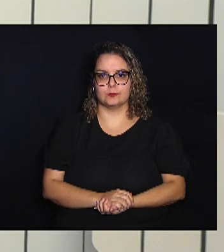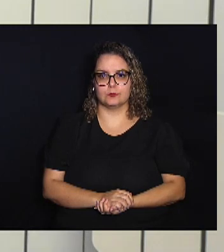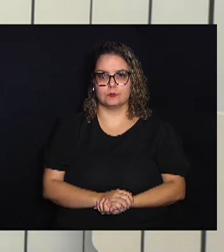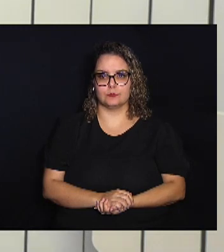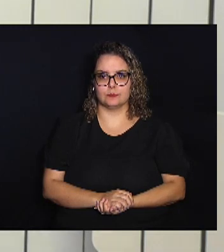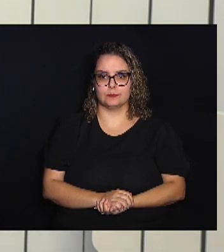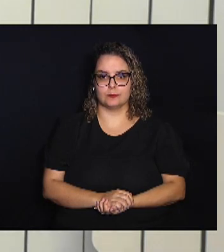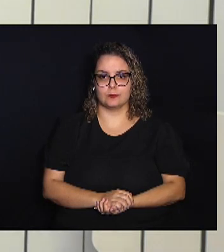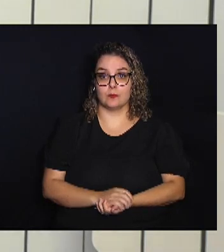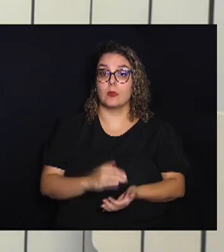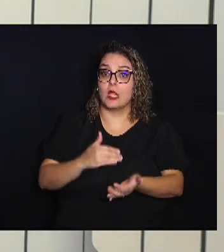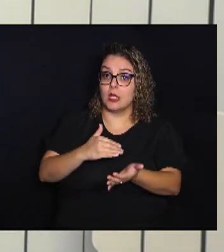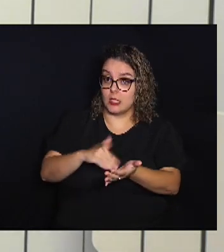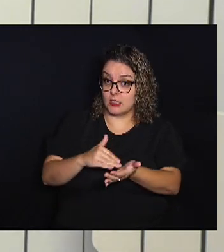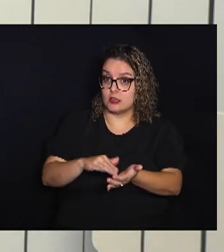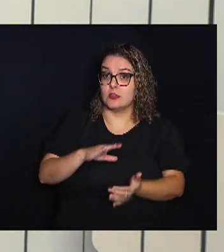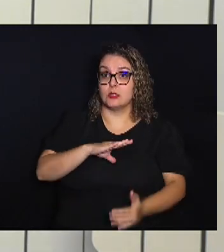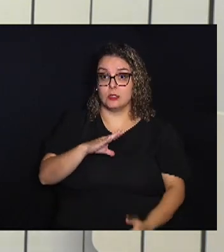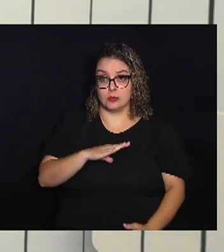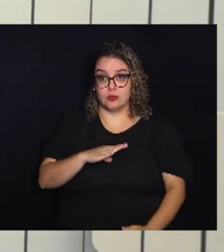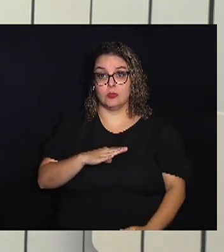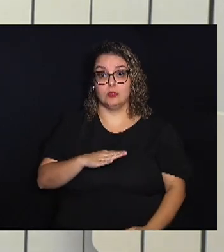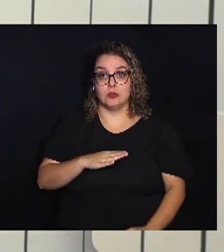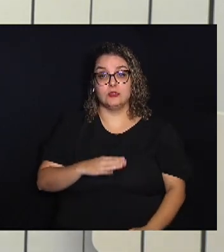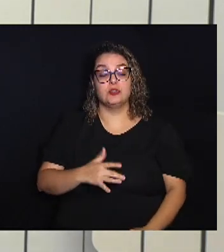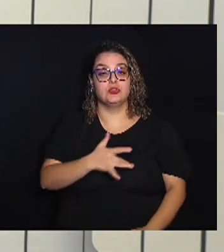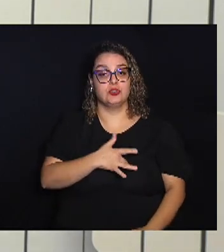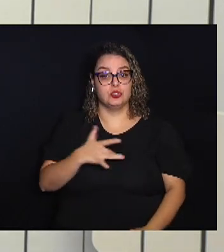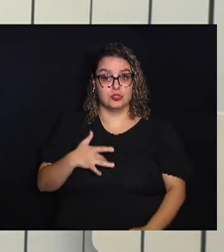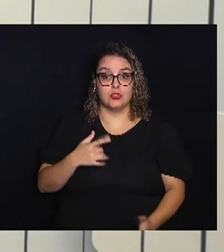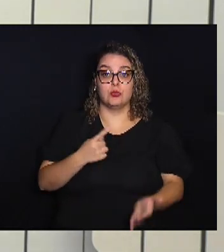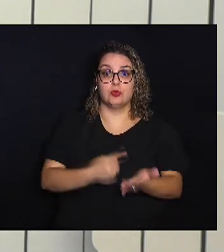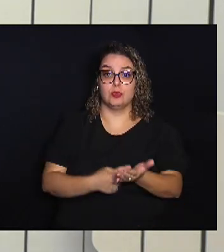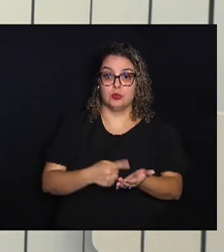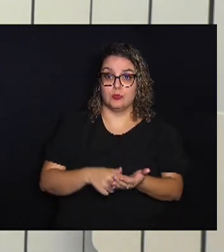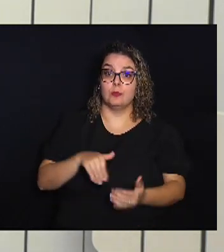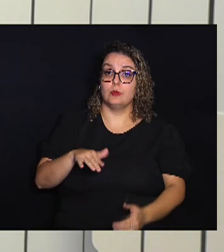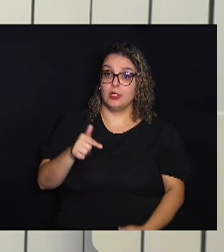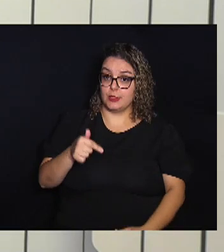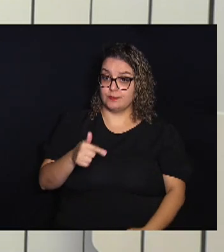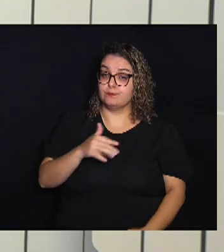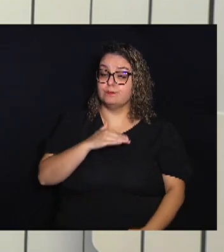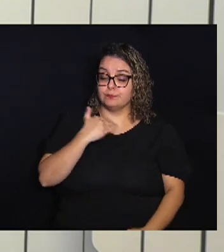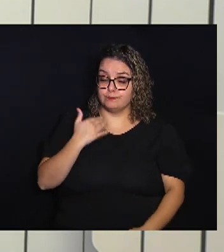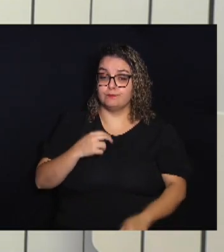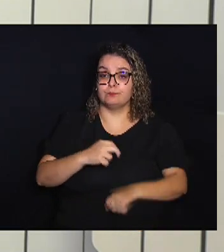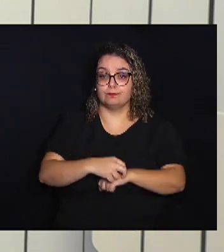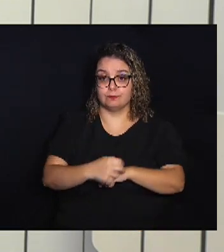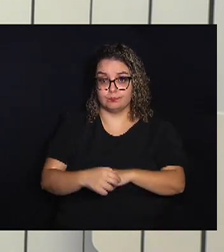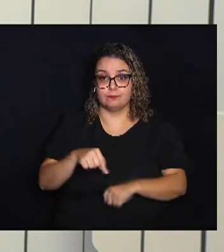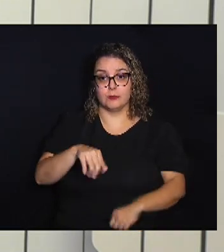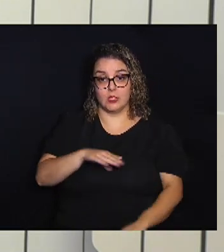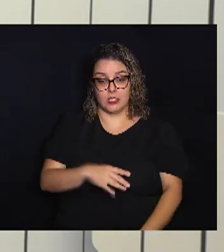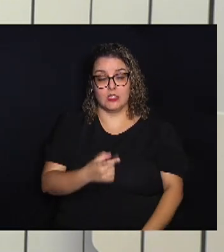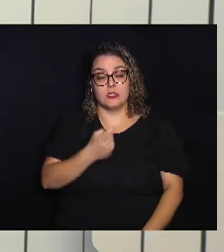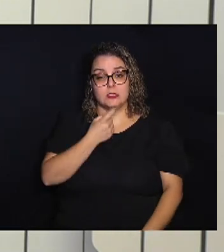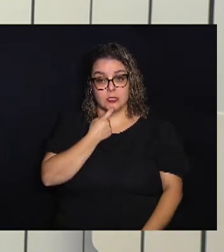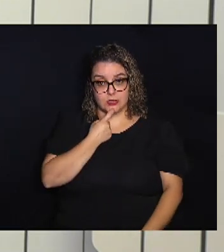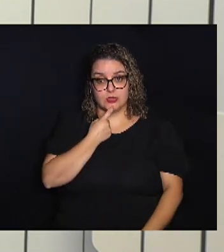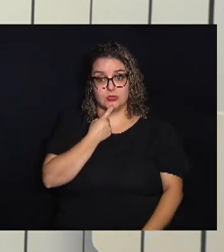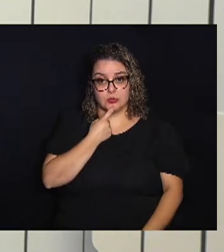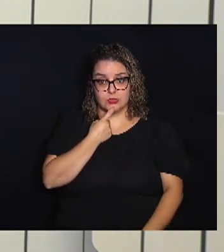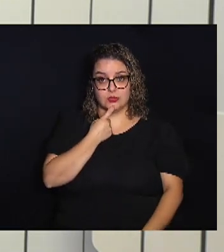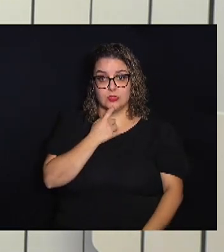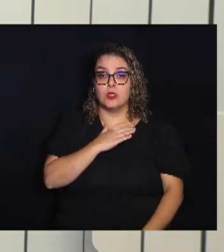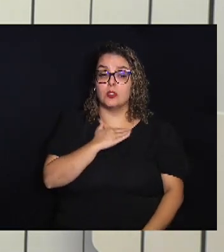A Secretaria Municipal de Saúde Confirmou mais sete mortes por dengue Aqui na cidade de Campinas Os